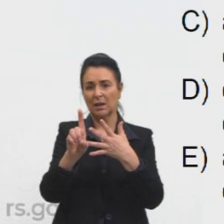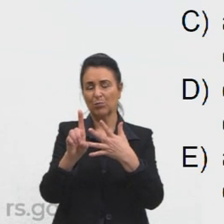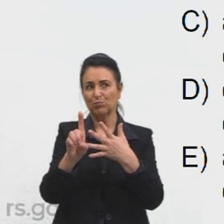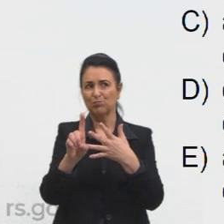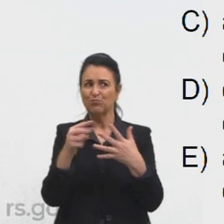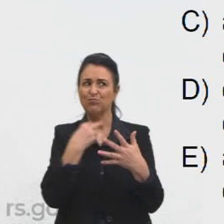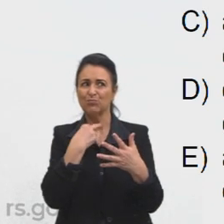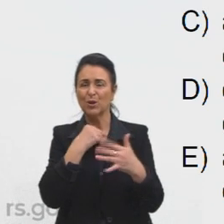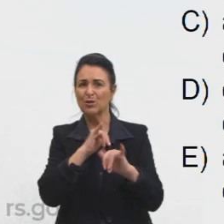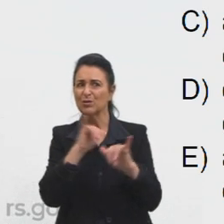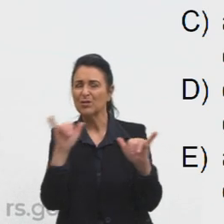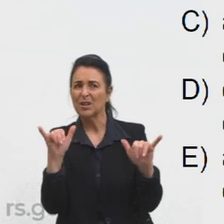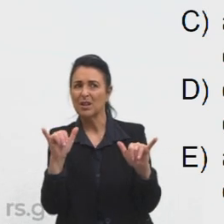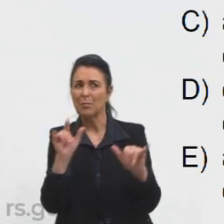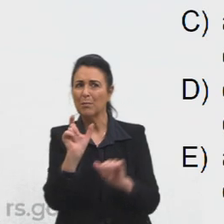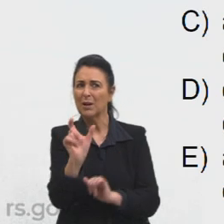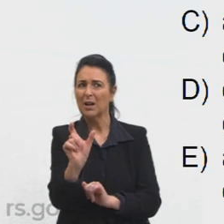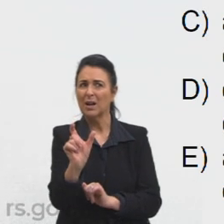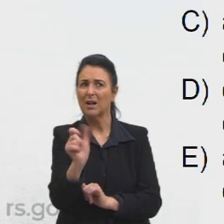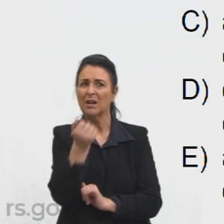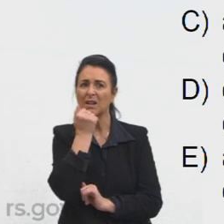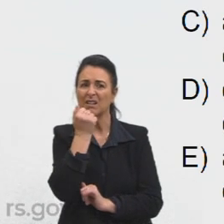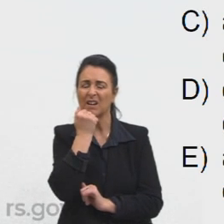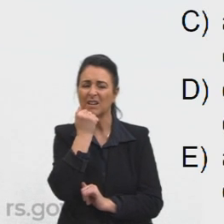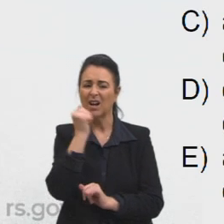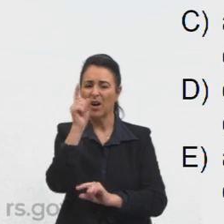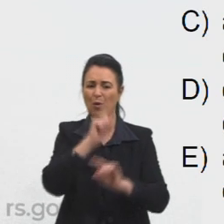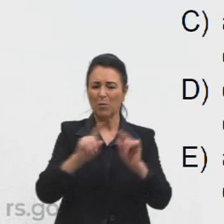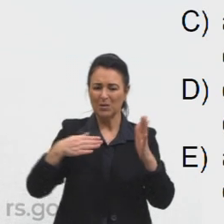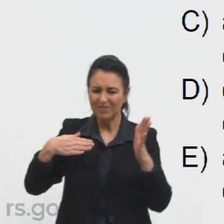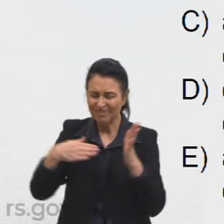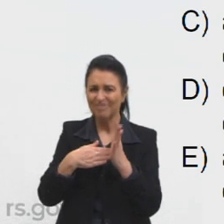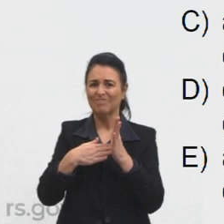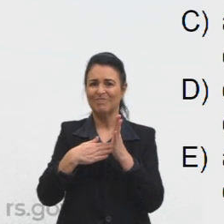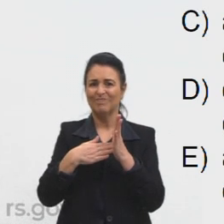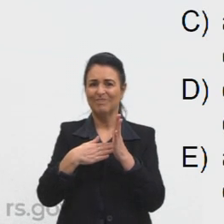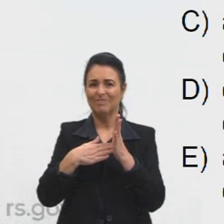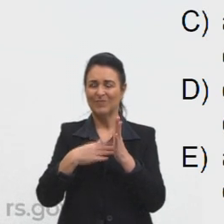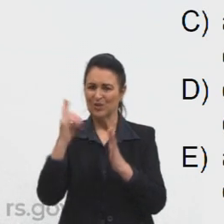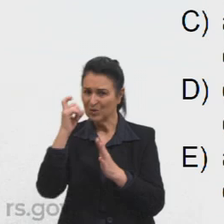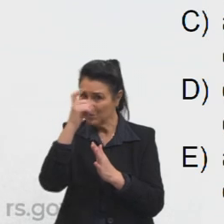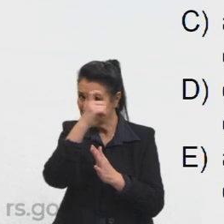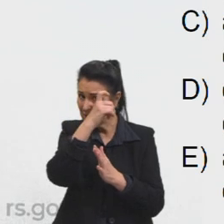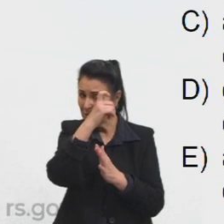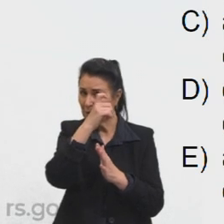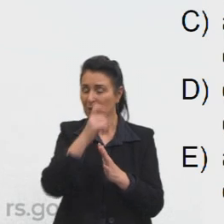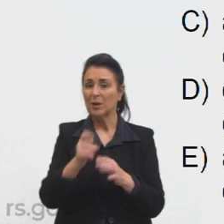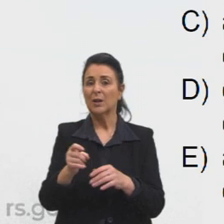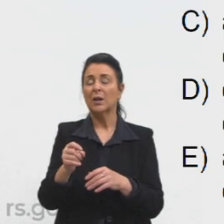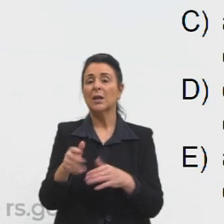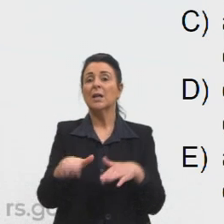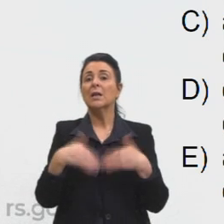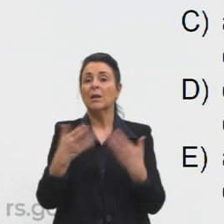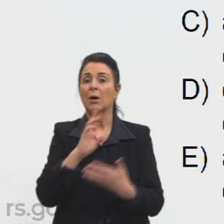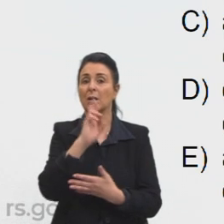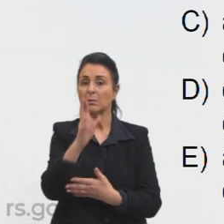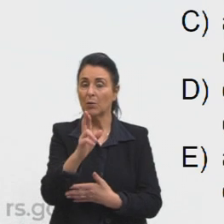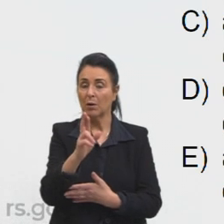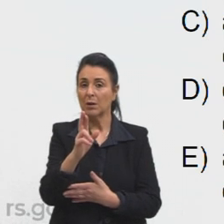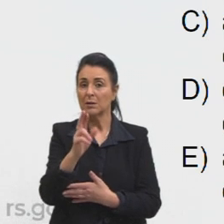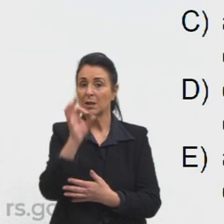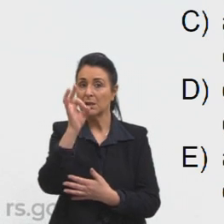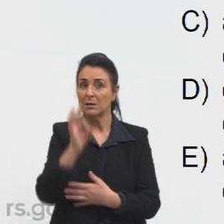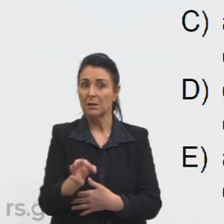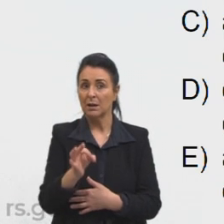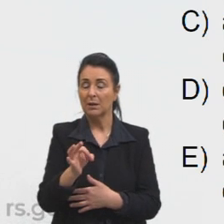dizer que a palavra pedra significa empecilho ali no segundo texto então a nossa única resposta possível aqui